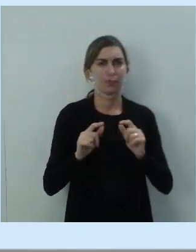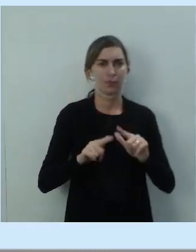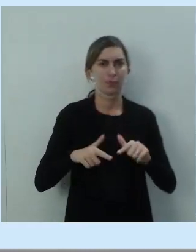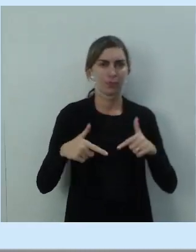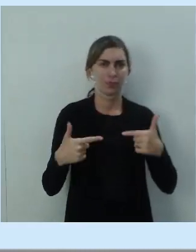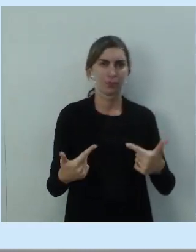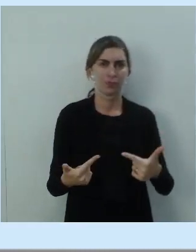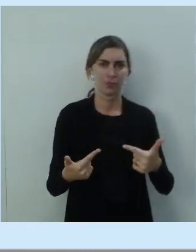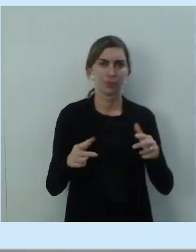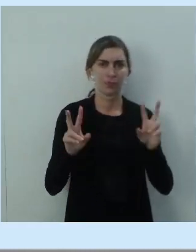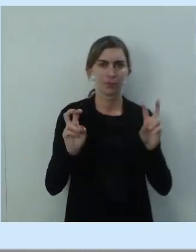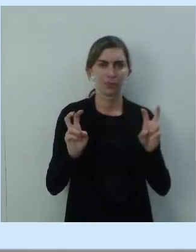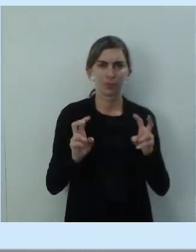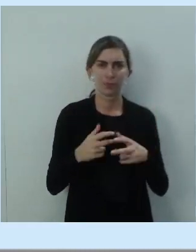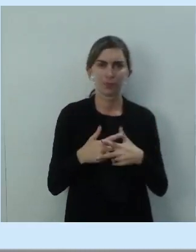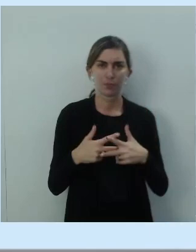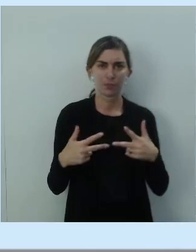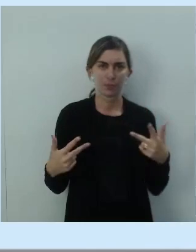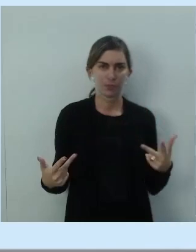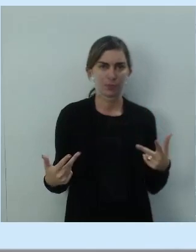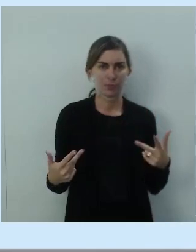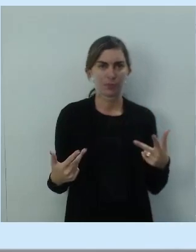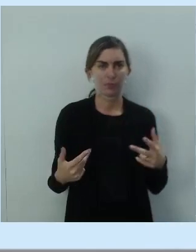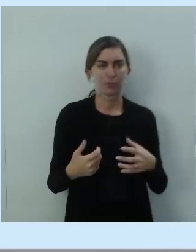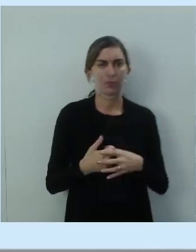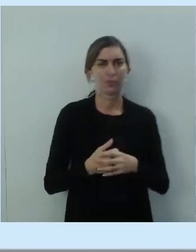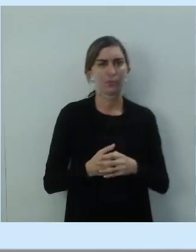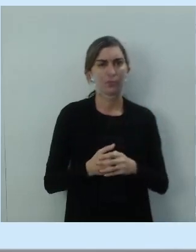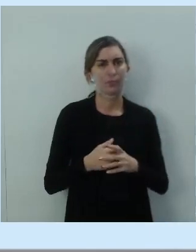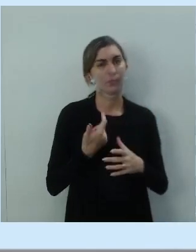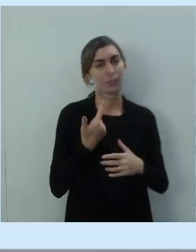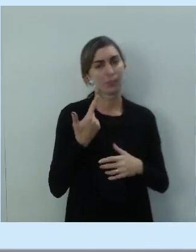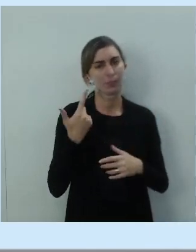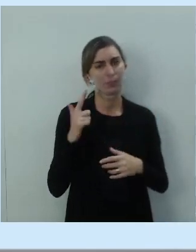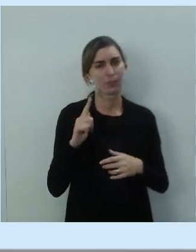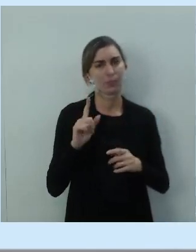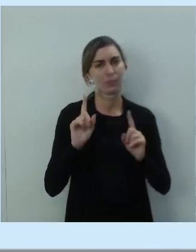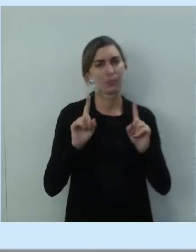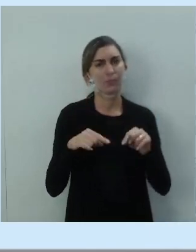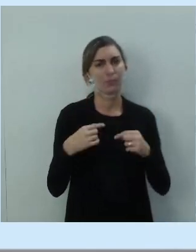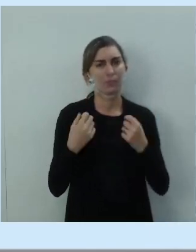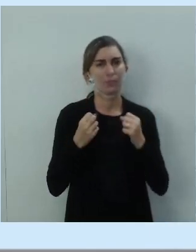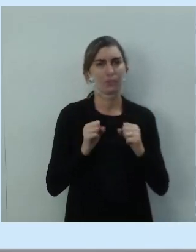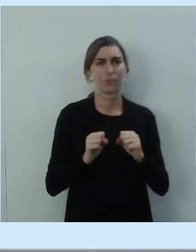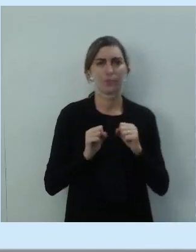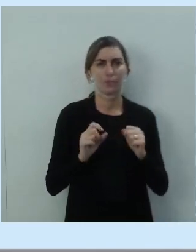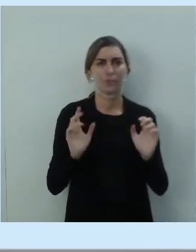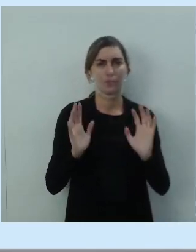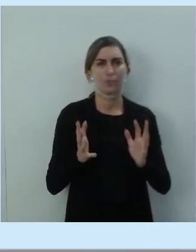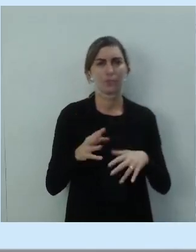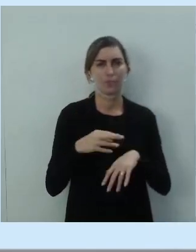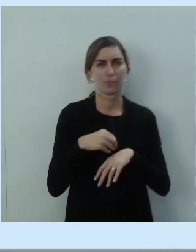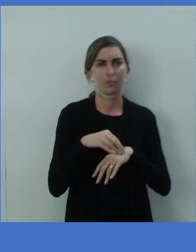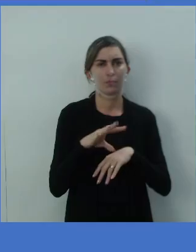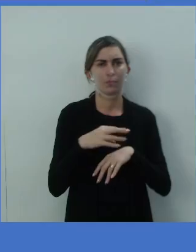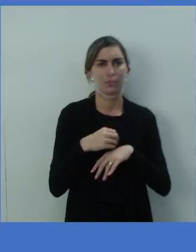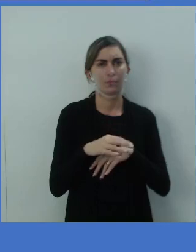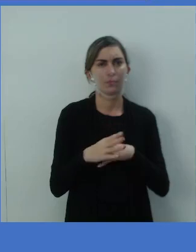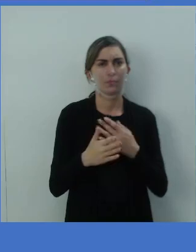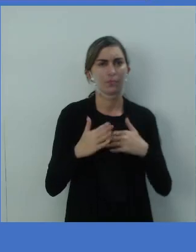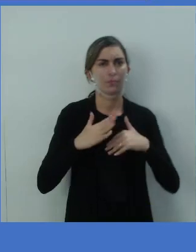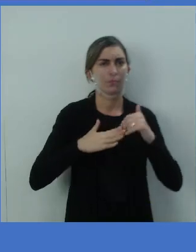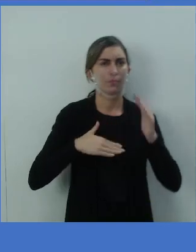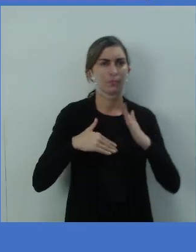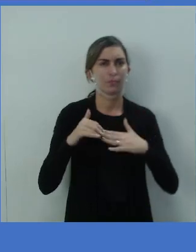sobre uma coisa. O outro ponto é que você pode já trazer isso para a prática.